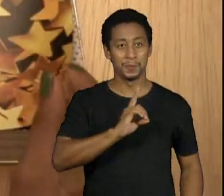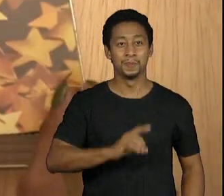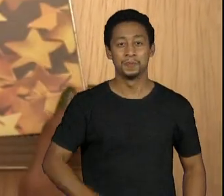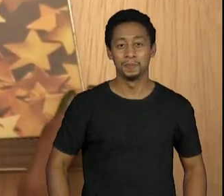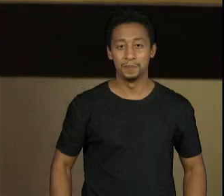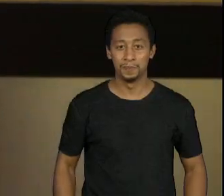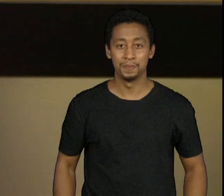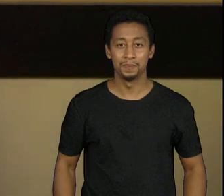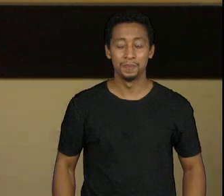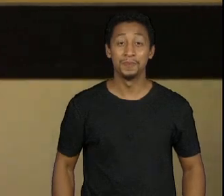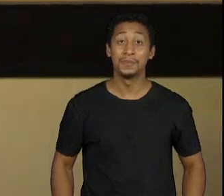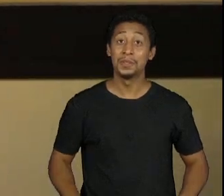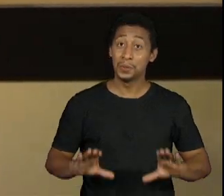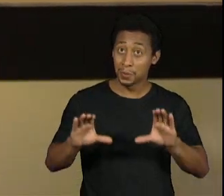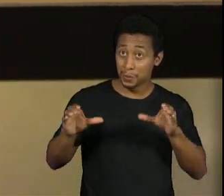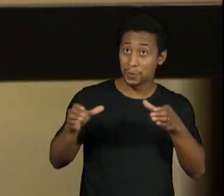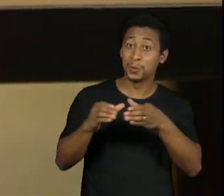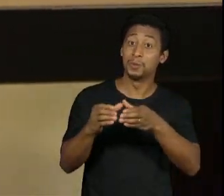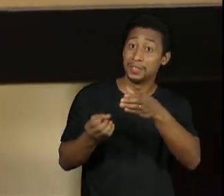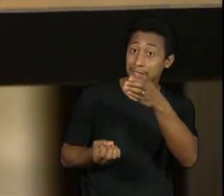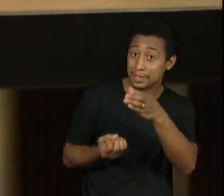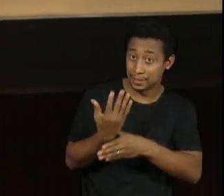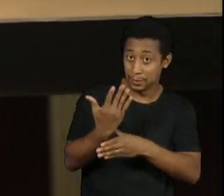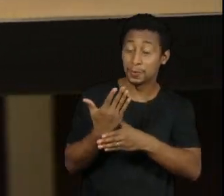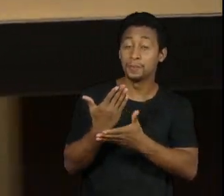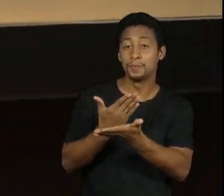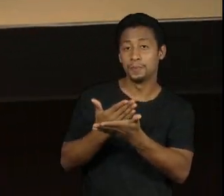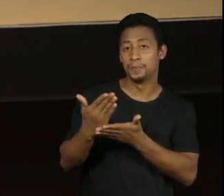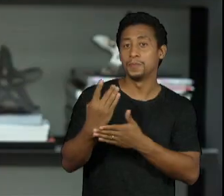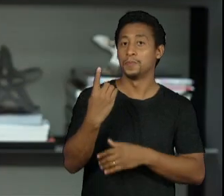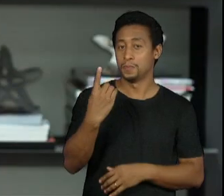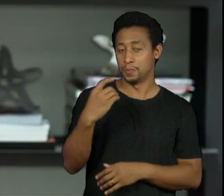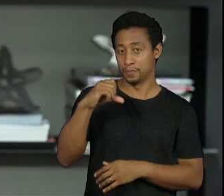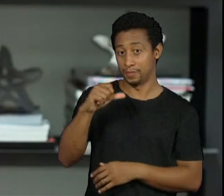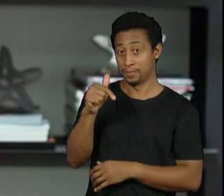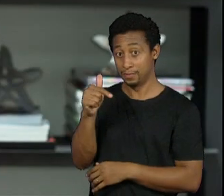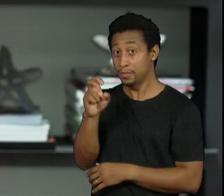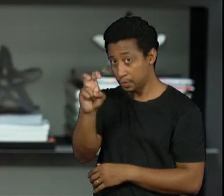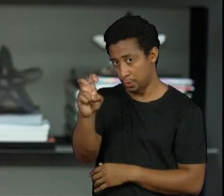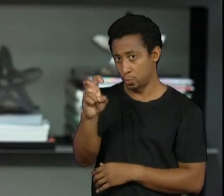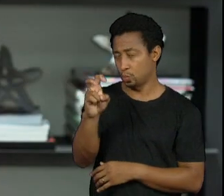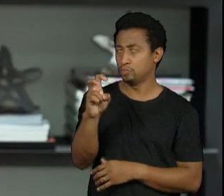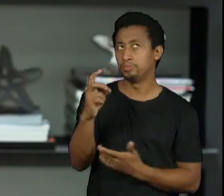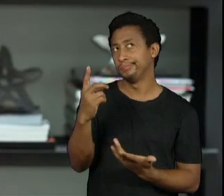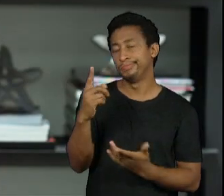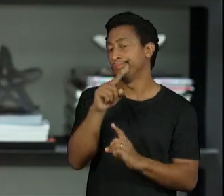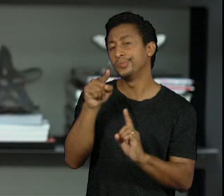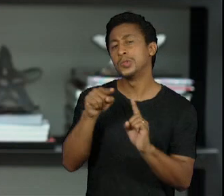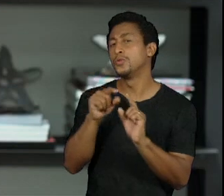o clube de criação nasceu em 1975 com a ideia de ser uma memória